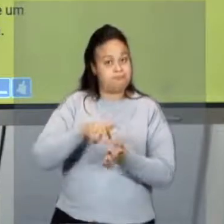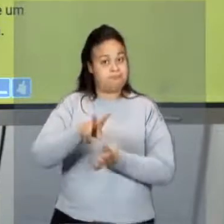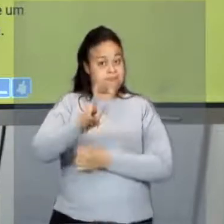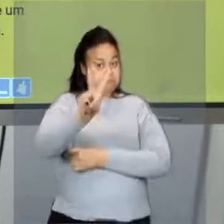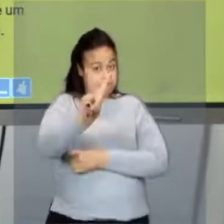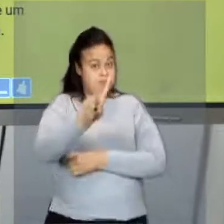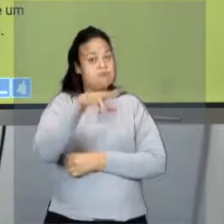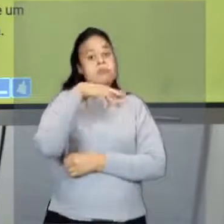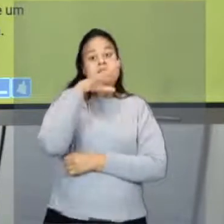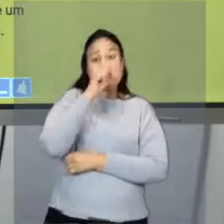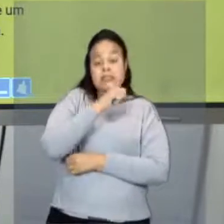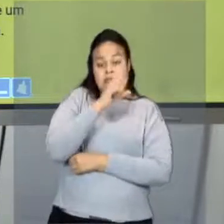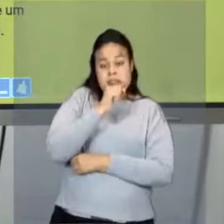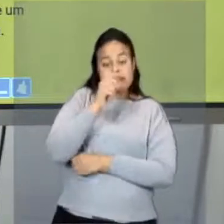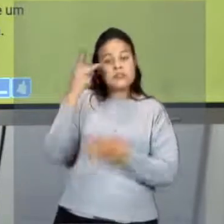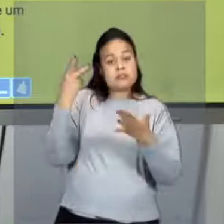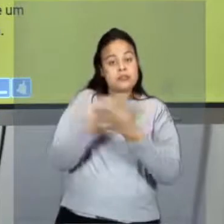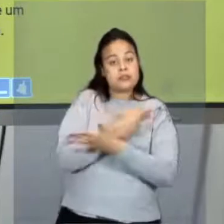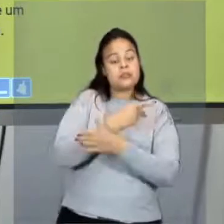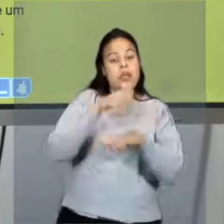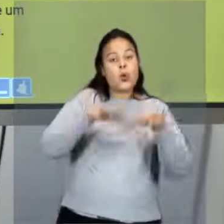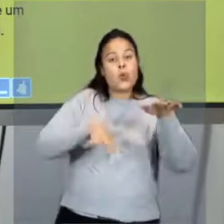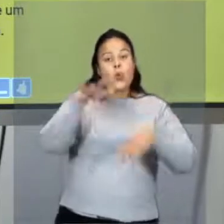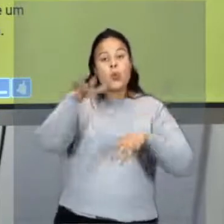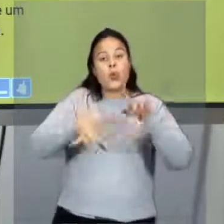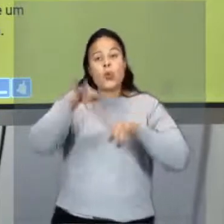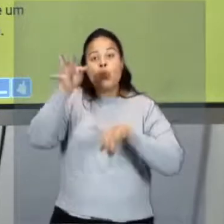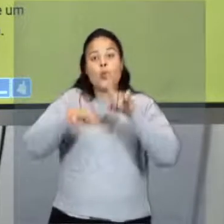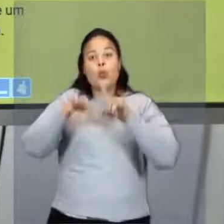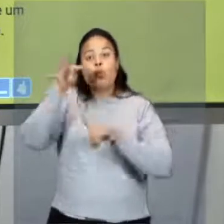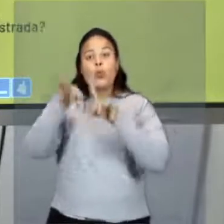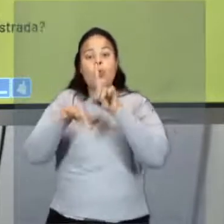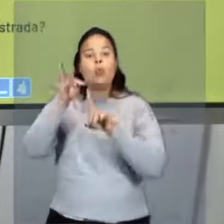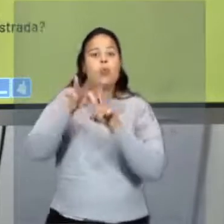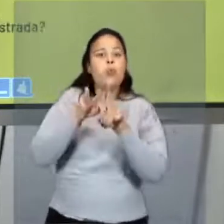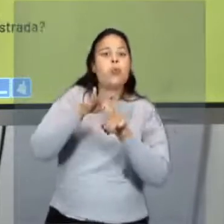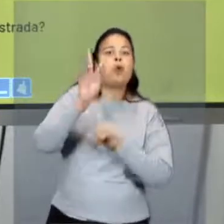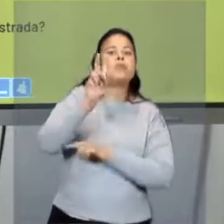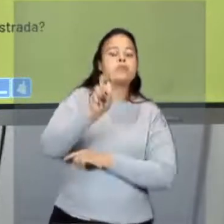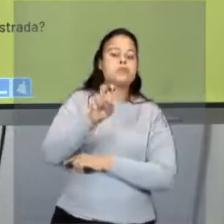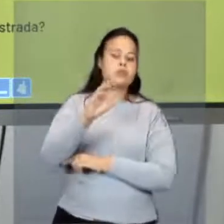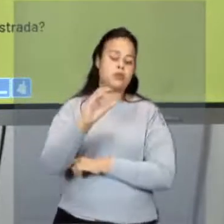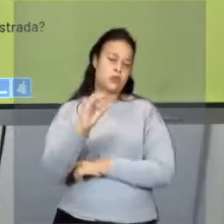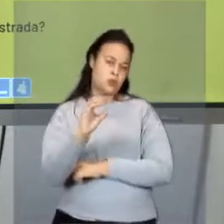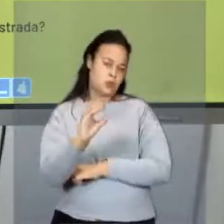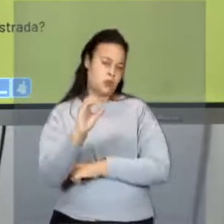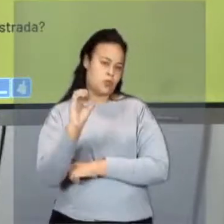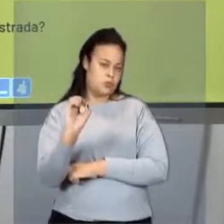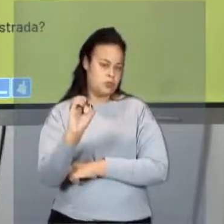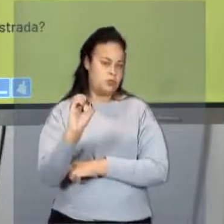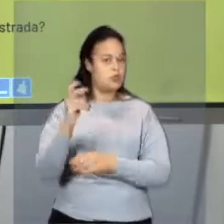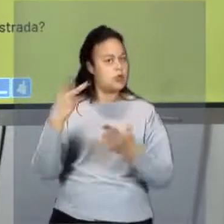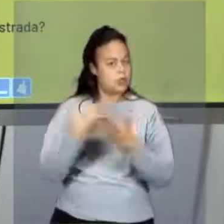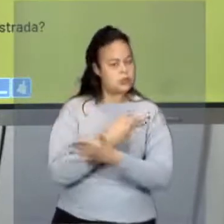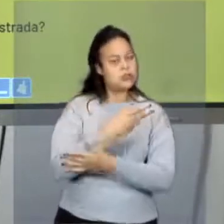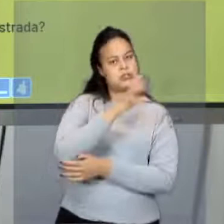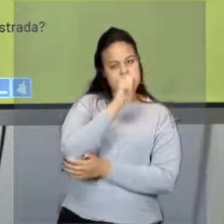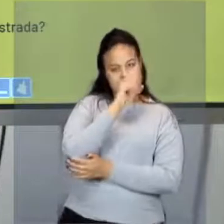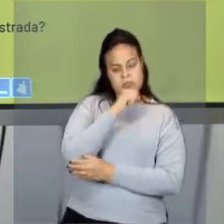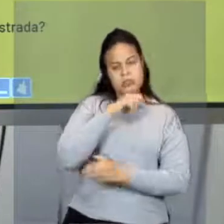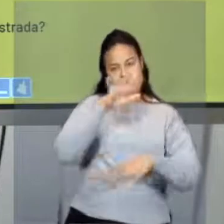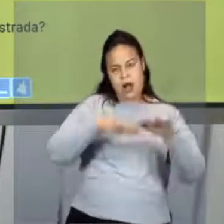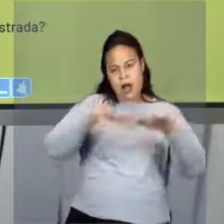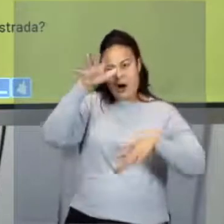sábado, ocorreu uma variação de temperatura de 5 graus, tá? No sábado, ocorreu uma